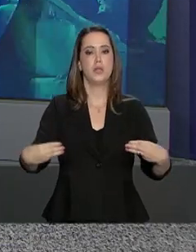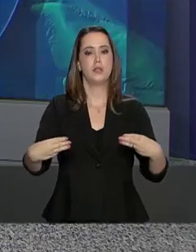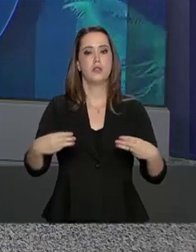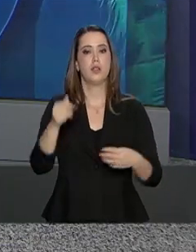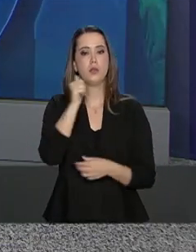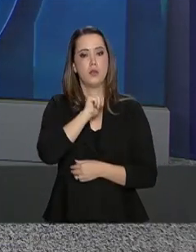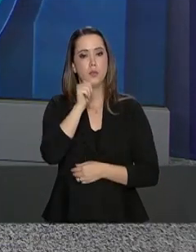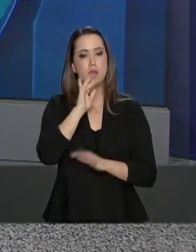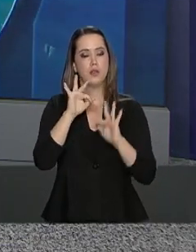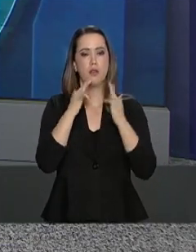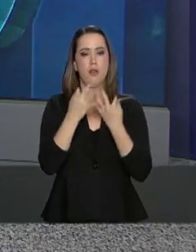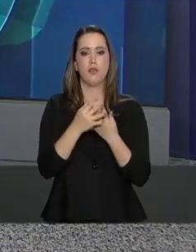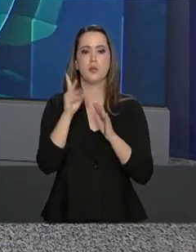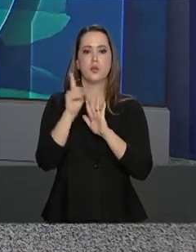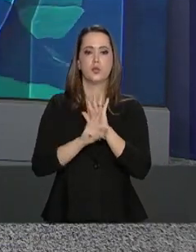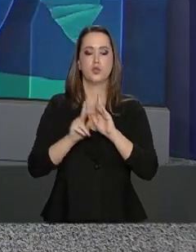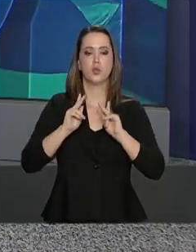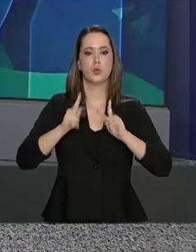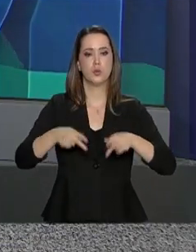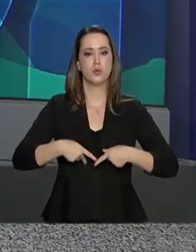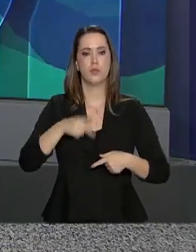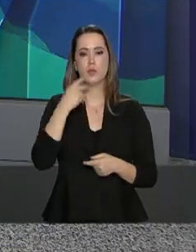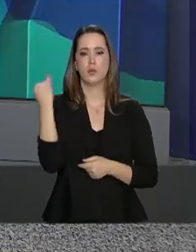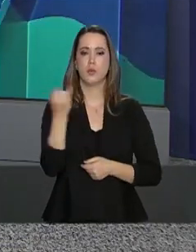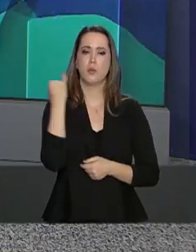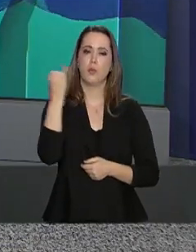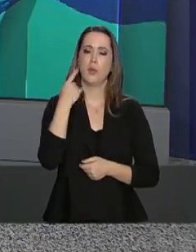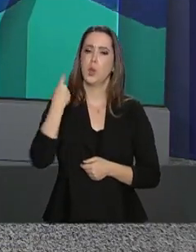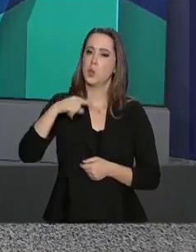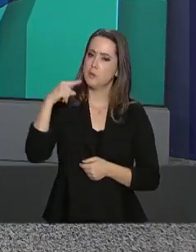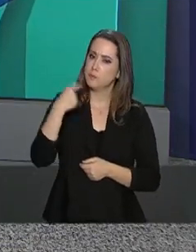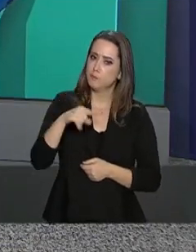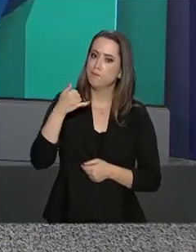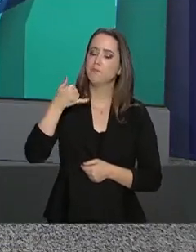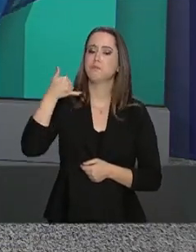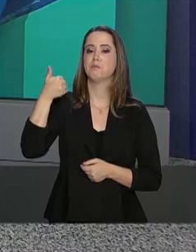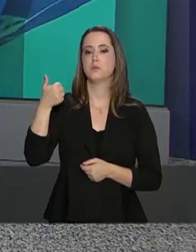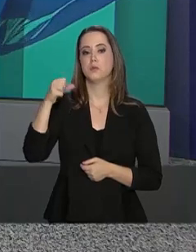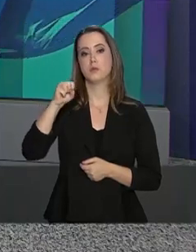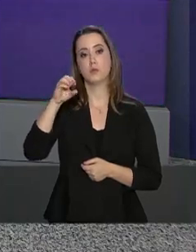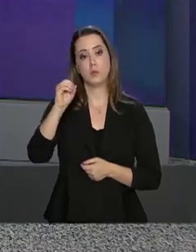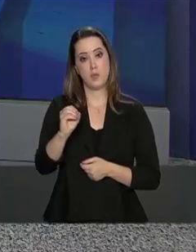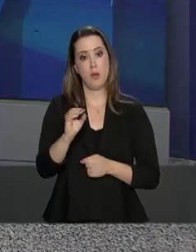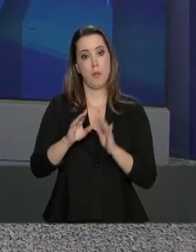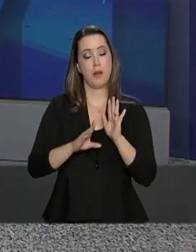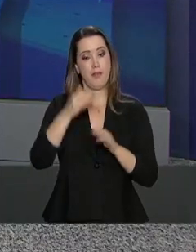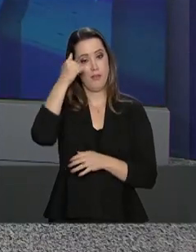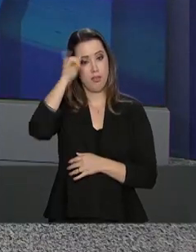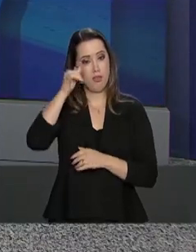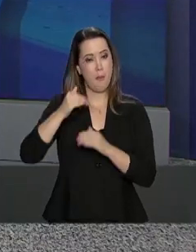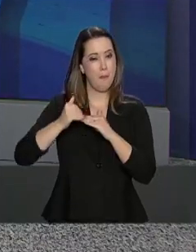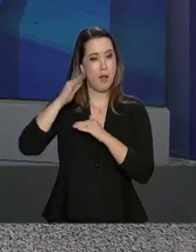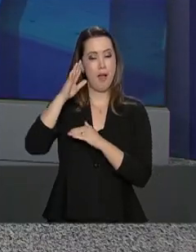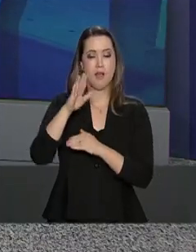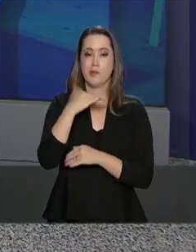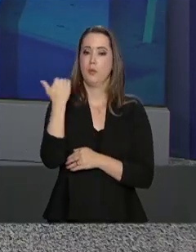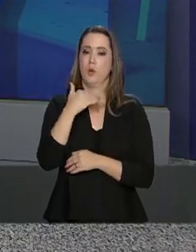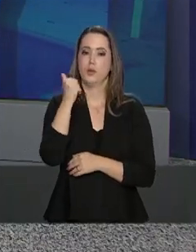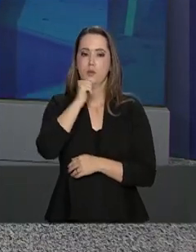Direitos Humanos ressaltou o papel das denúncias do Ligue 180 para combater o aumento de casos de